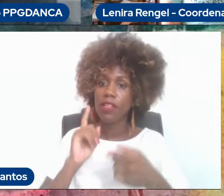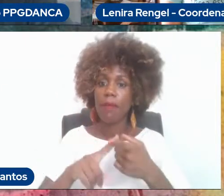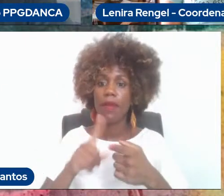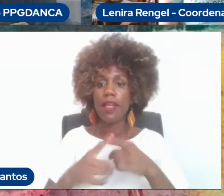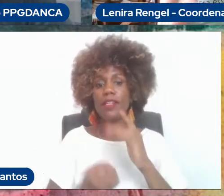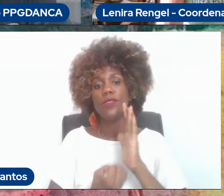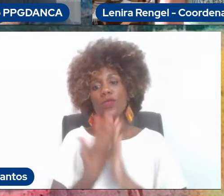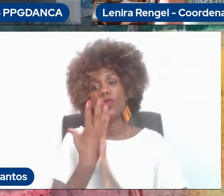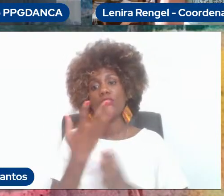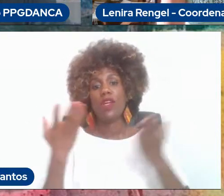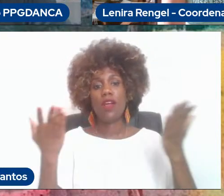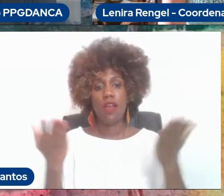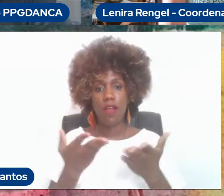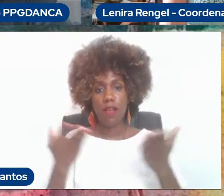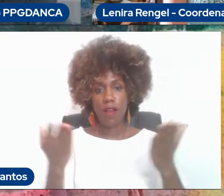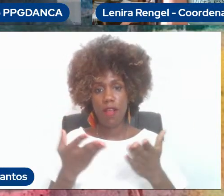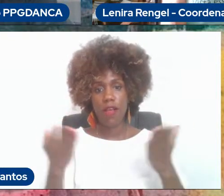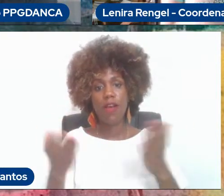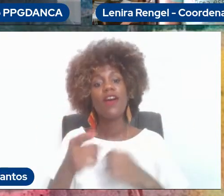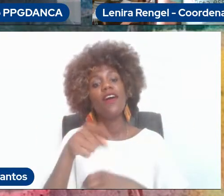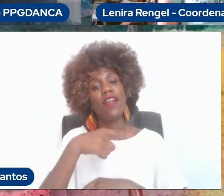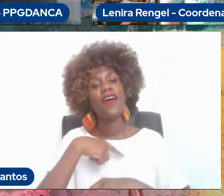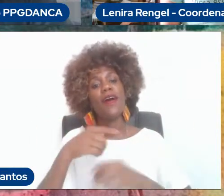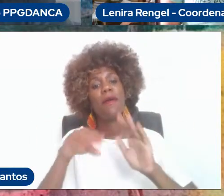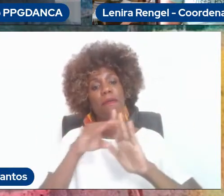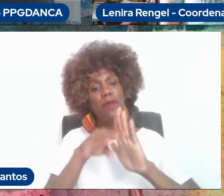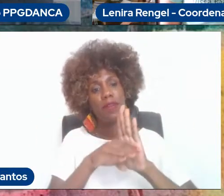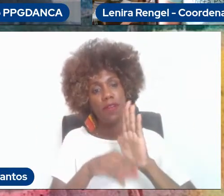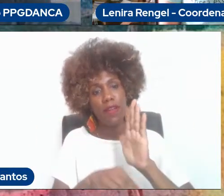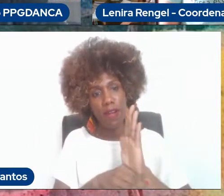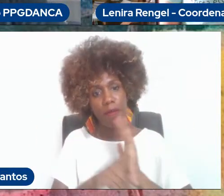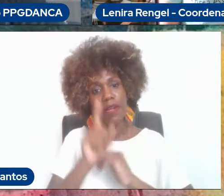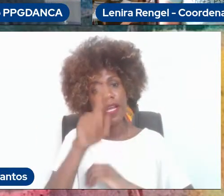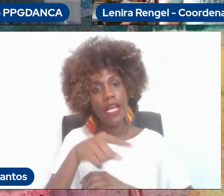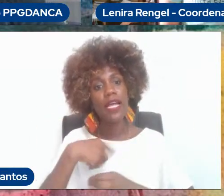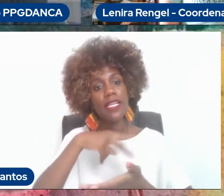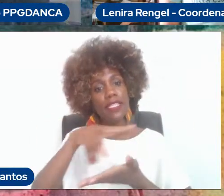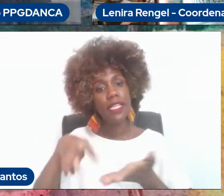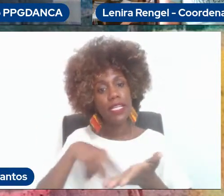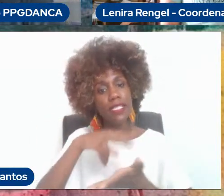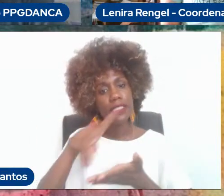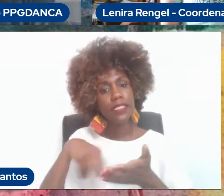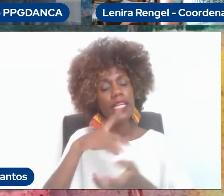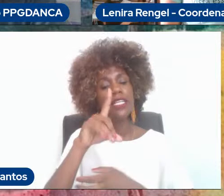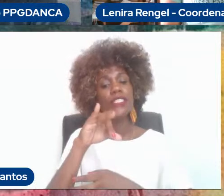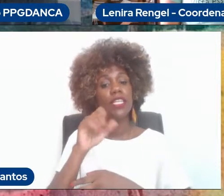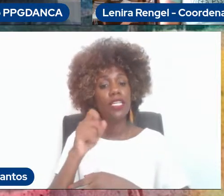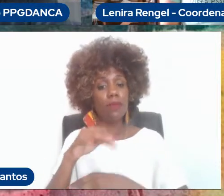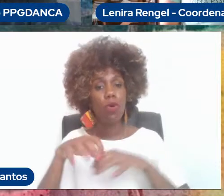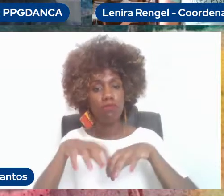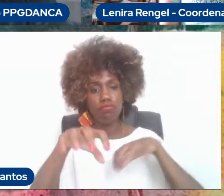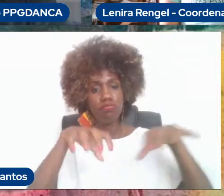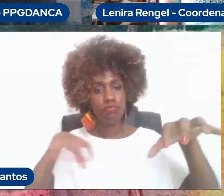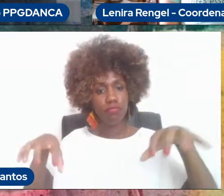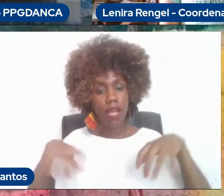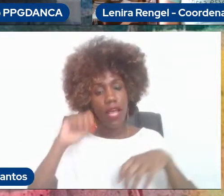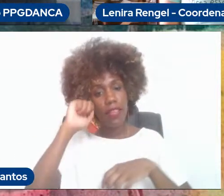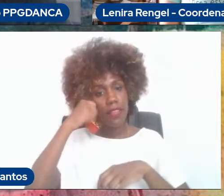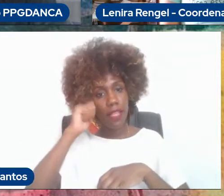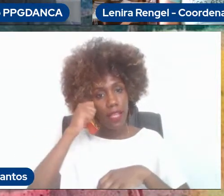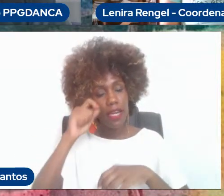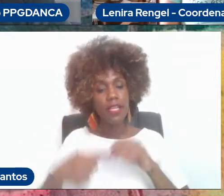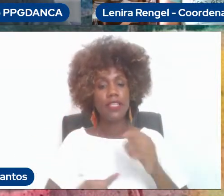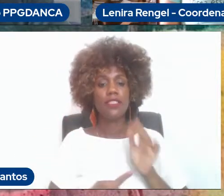nasce no nosso programa, dança e diáspora negra, expressões poéticas, políticas, educacionais e